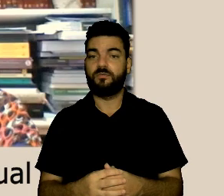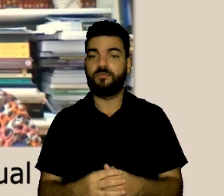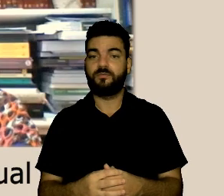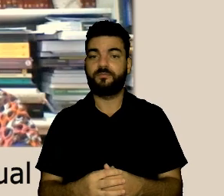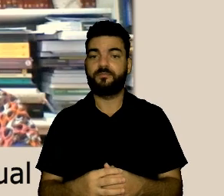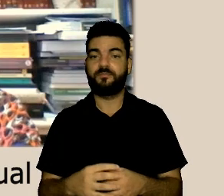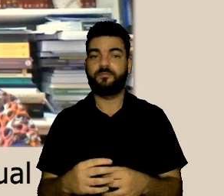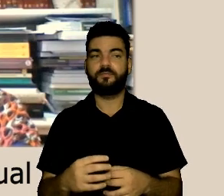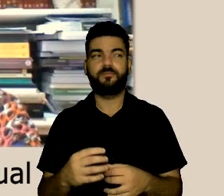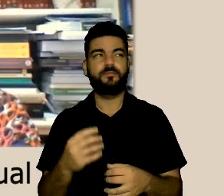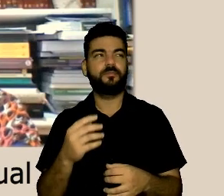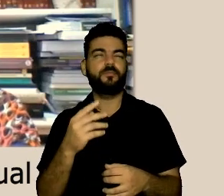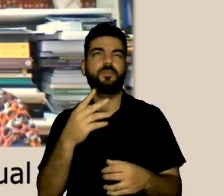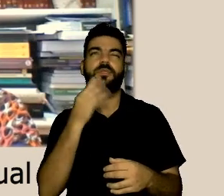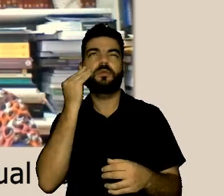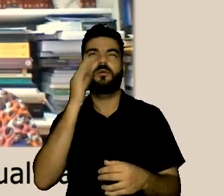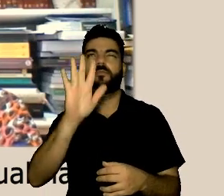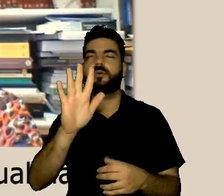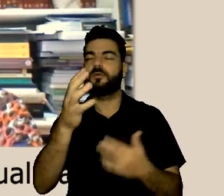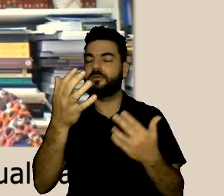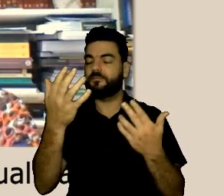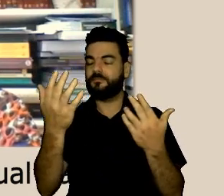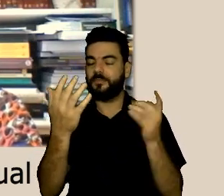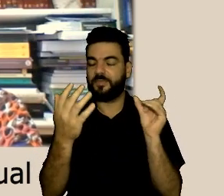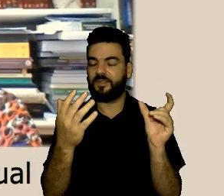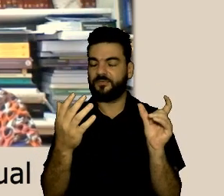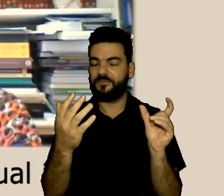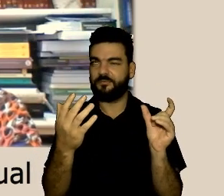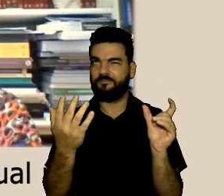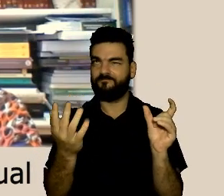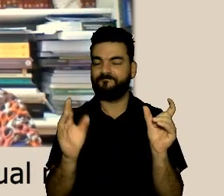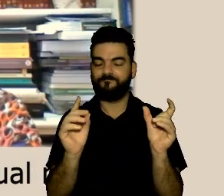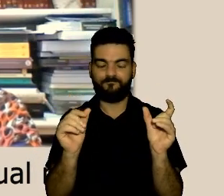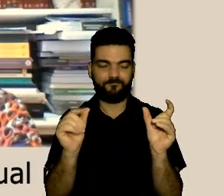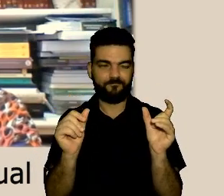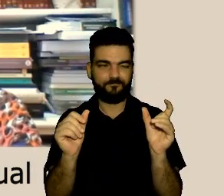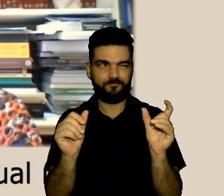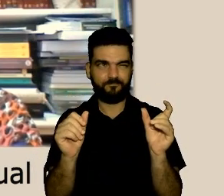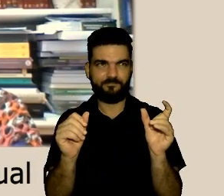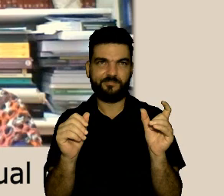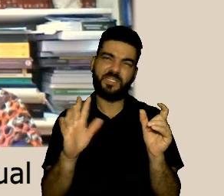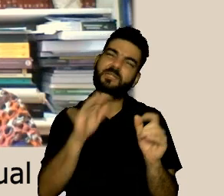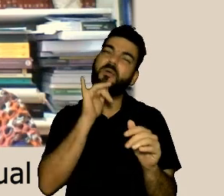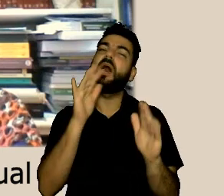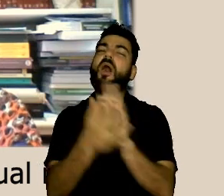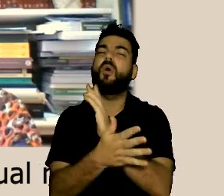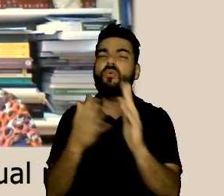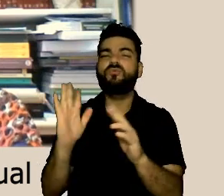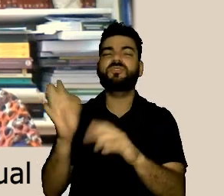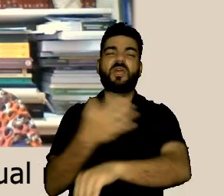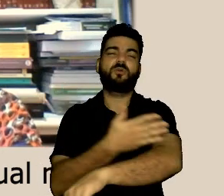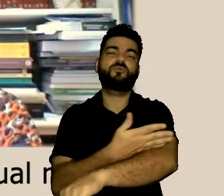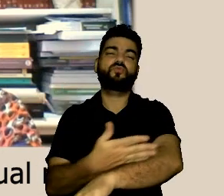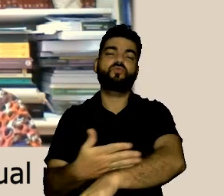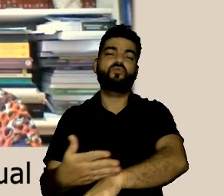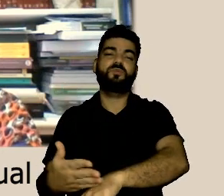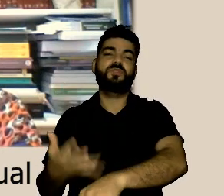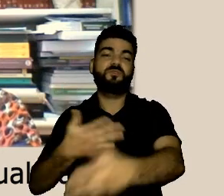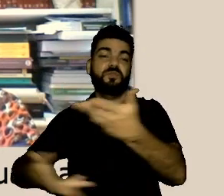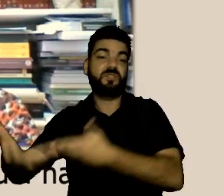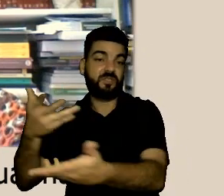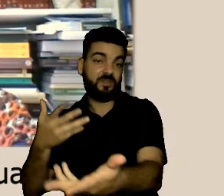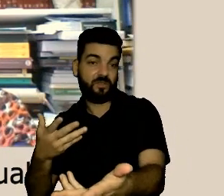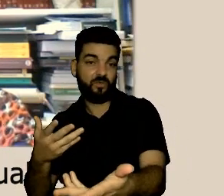isso aflorar as como é que eu chamaria os nossos as pessoas que